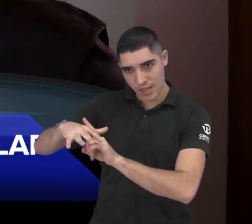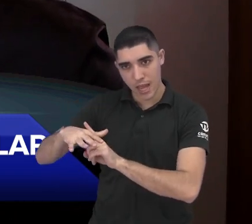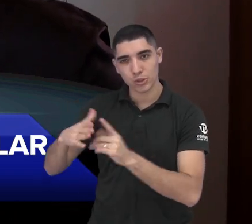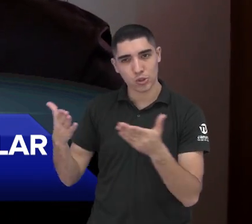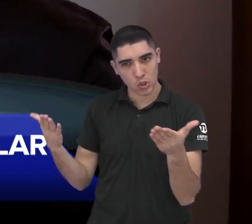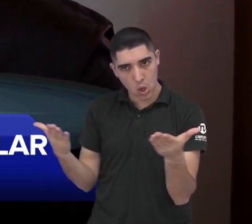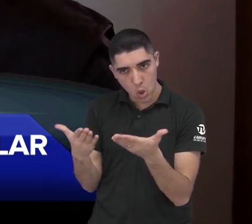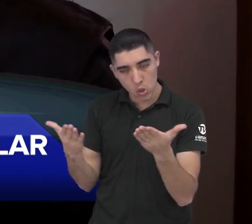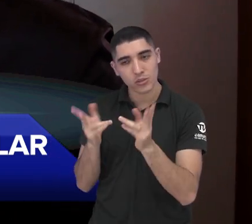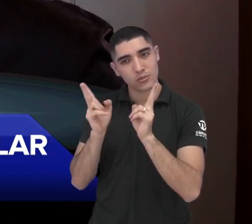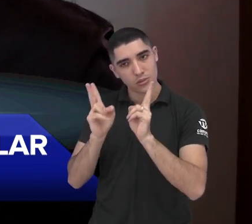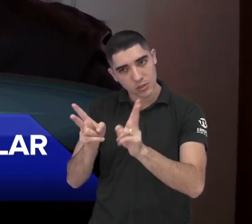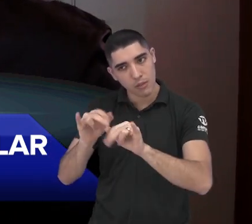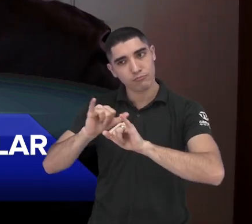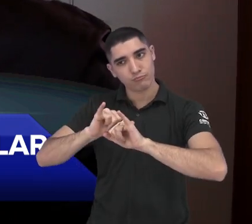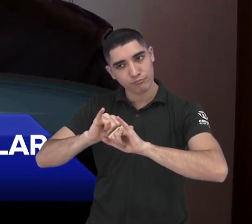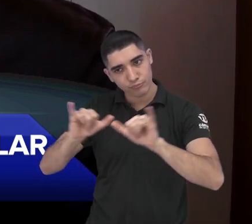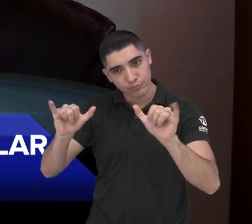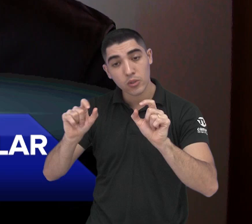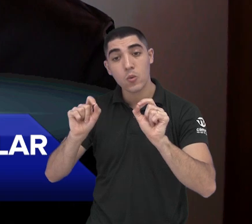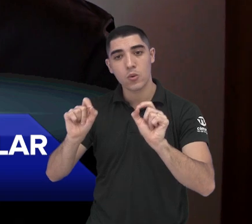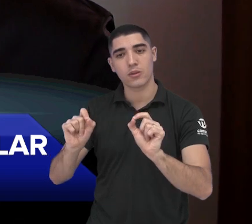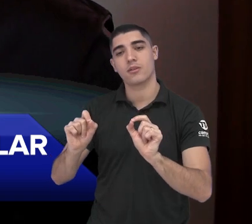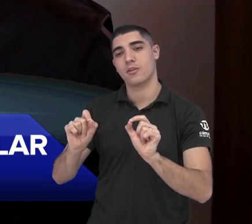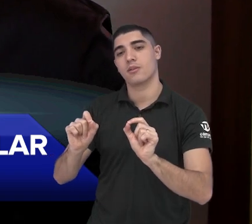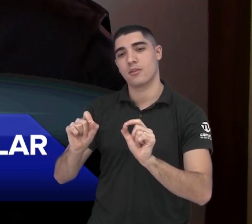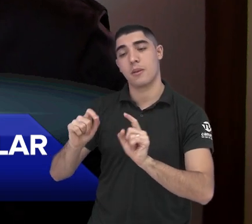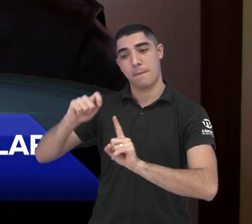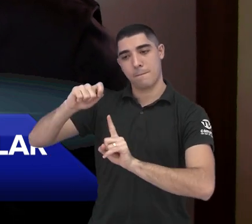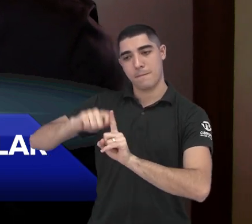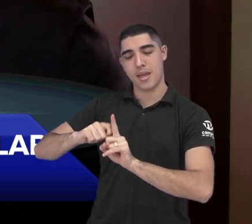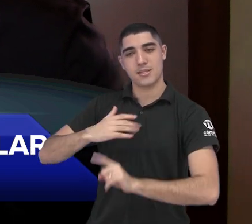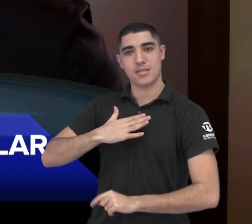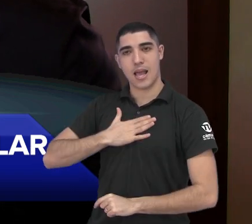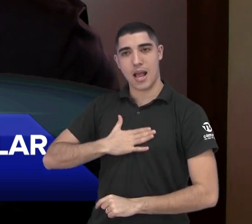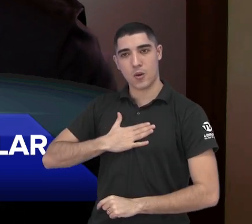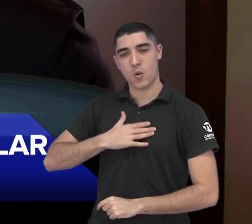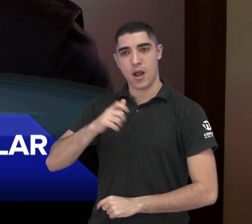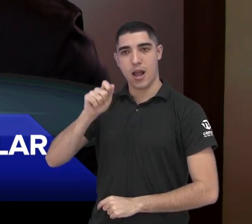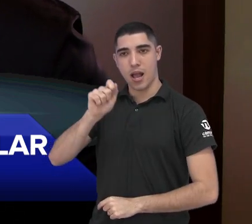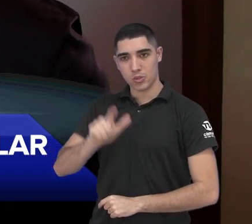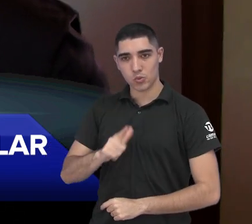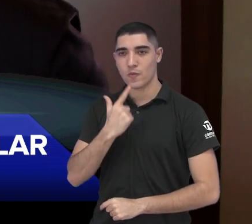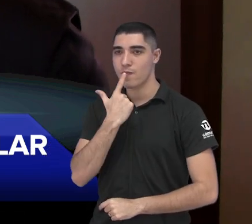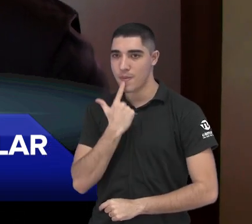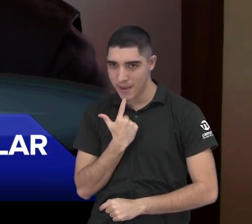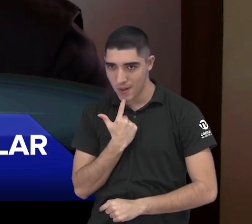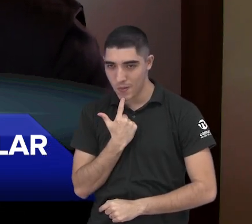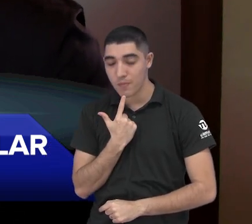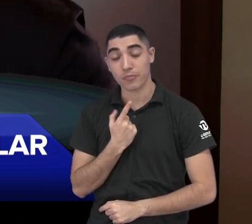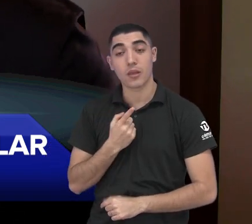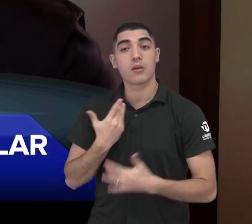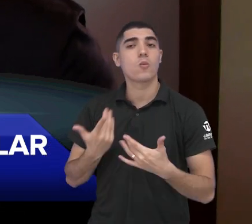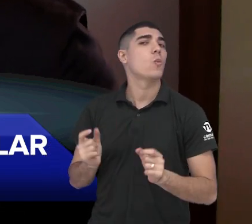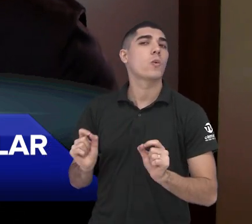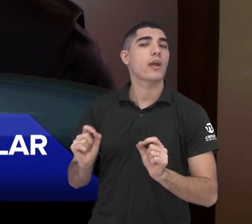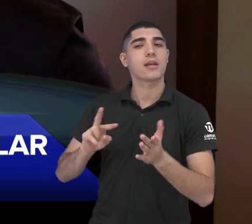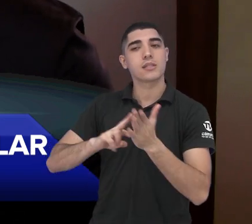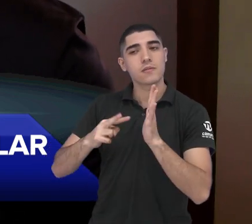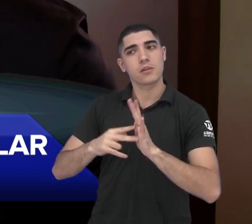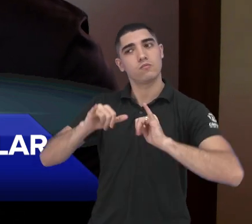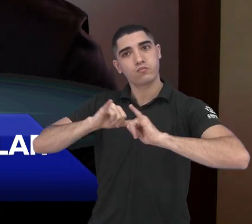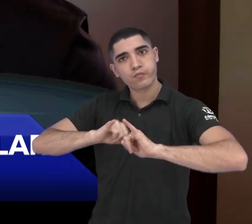sociedade propõe hoje com essa campanha do agosto azul-vermelho, que é essa